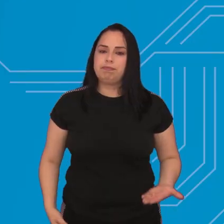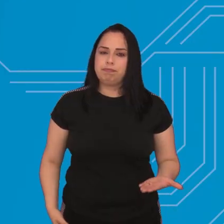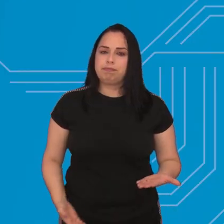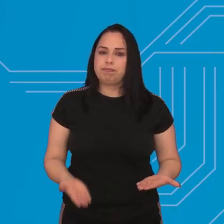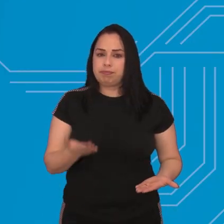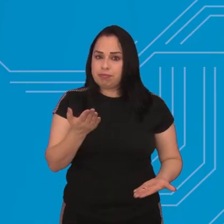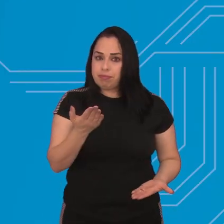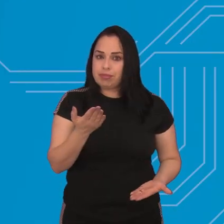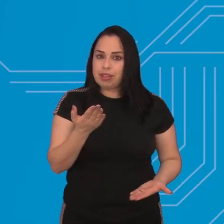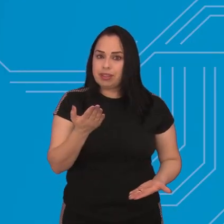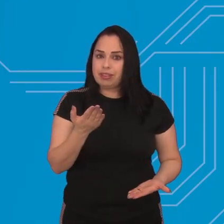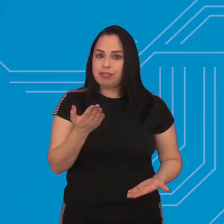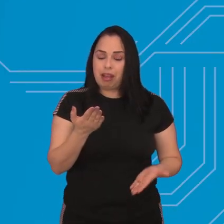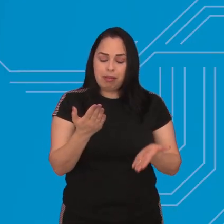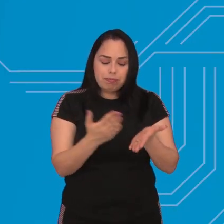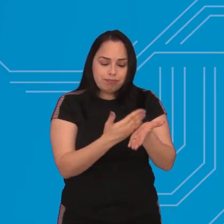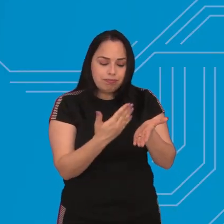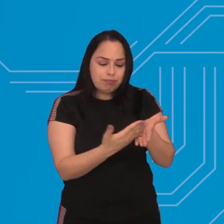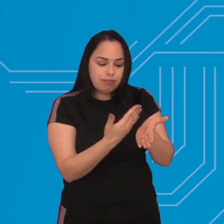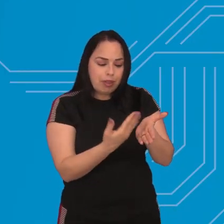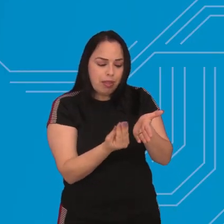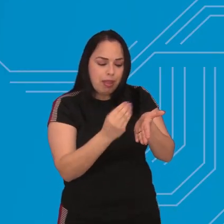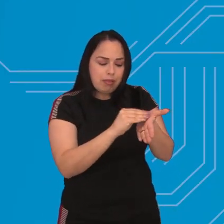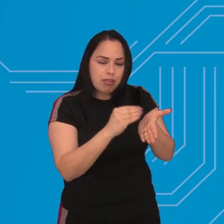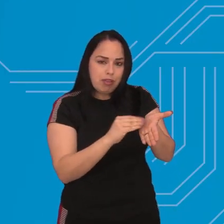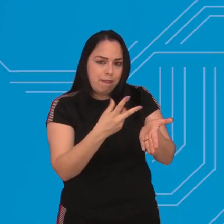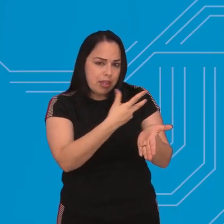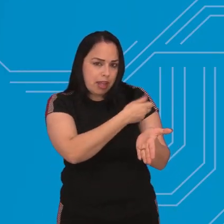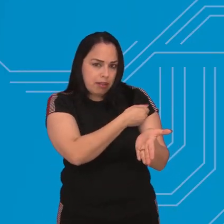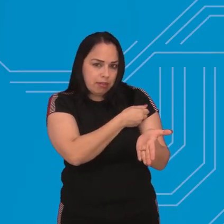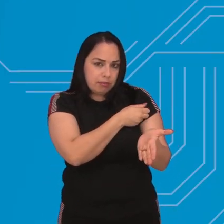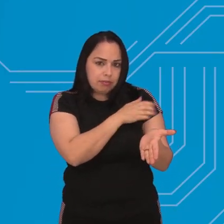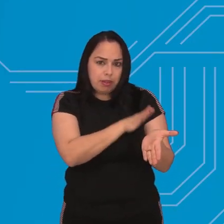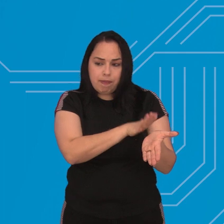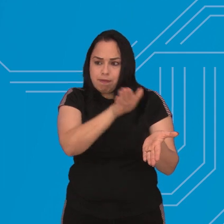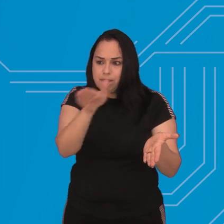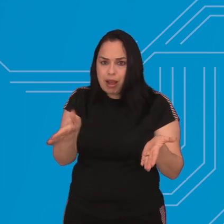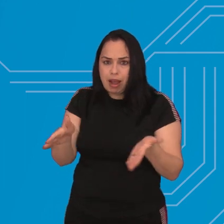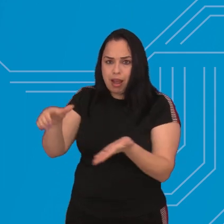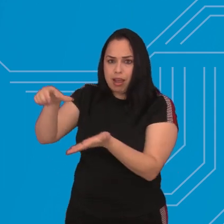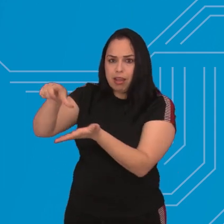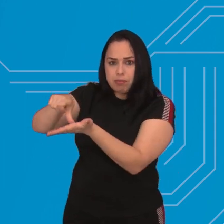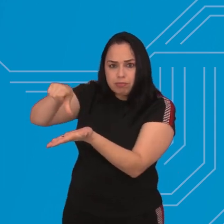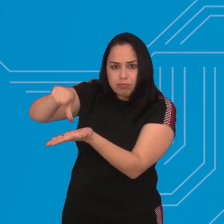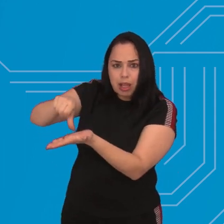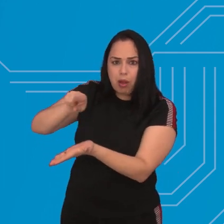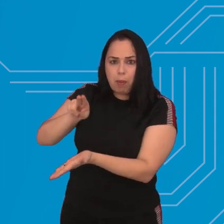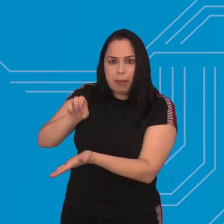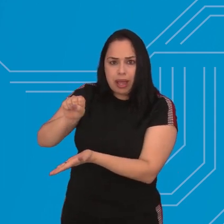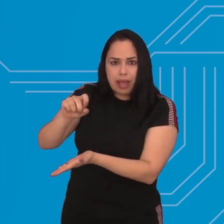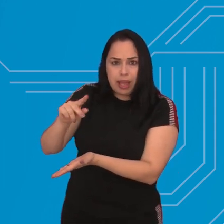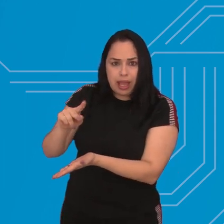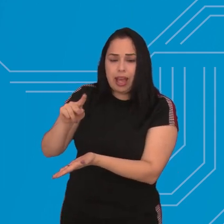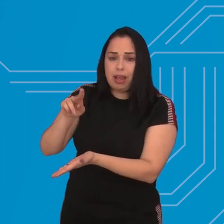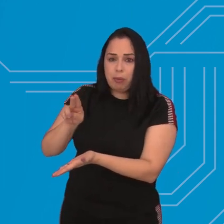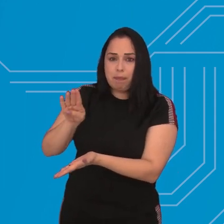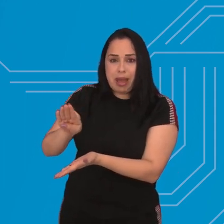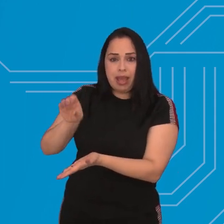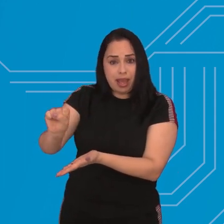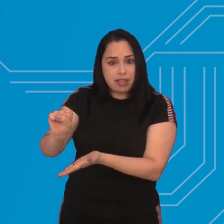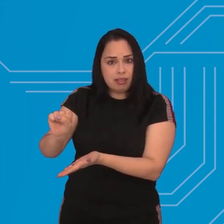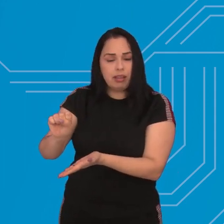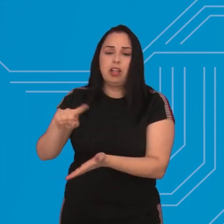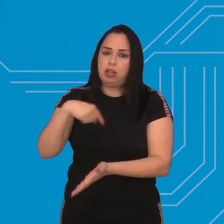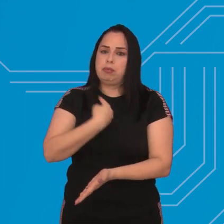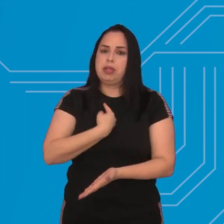E aí pessoal tá com a caderneta de vacinação em dia tem comparecido nas campanhas a gente tem que fazer a